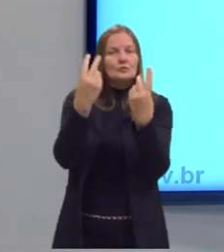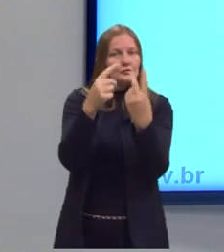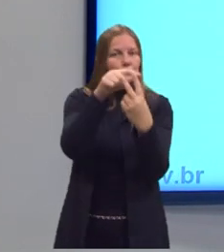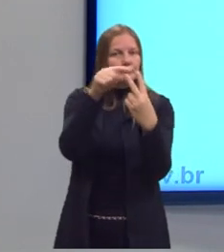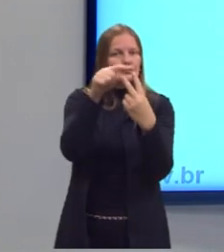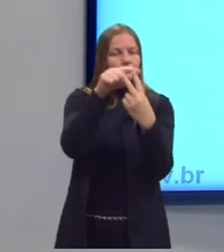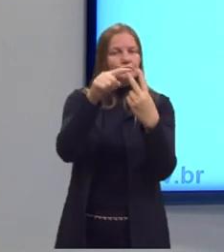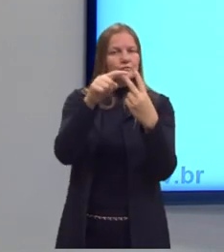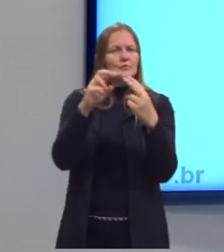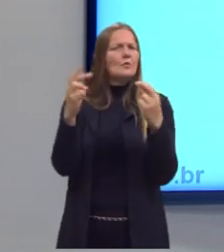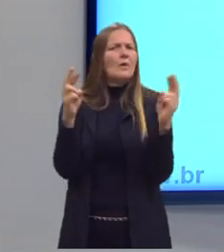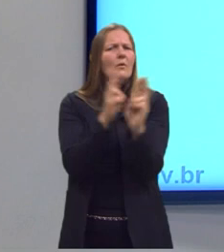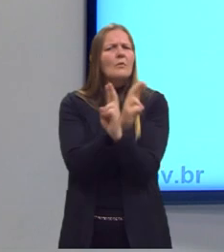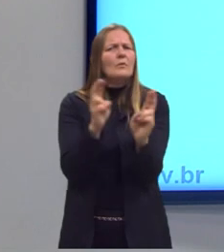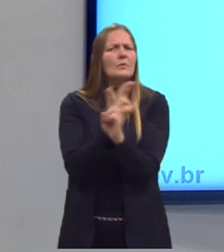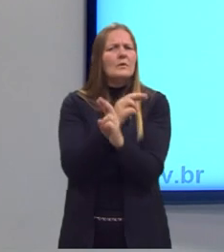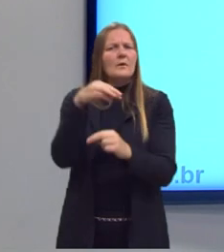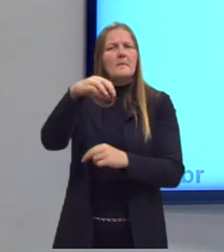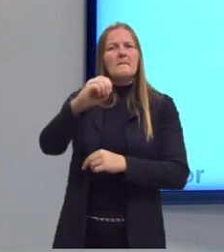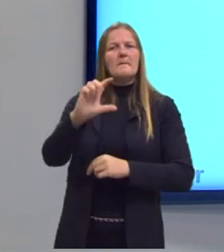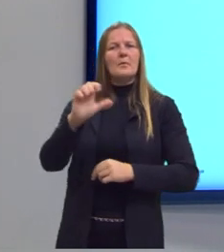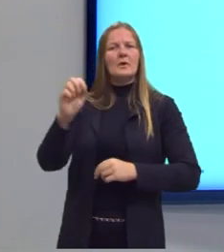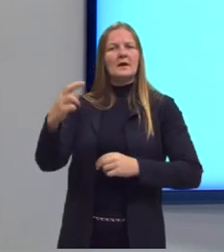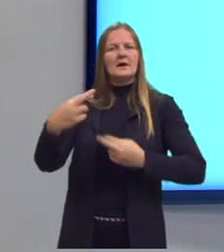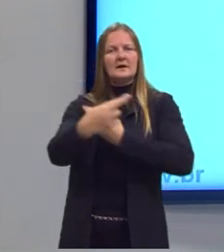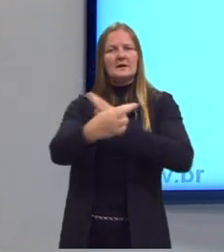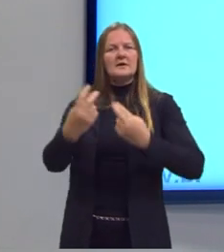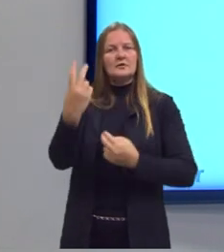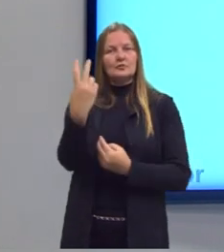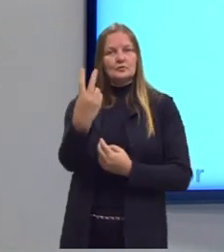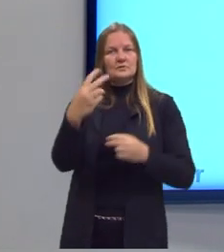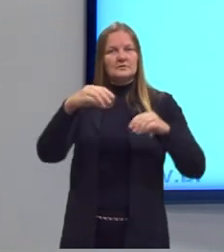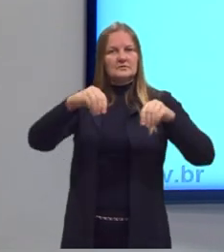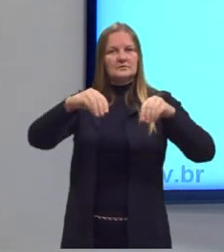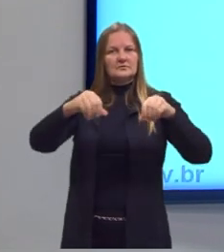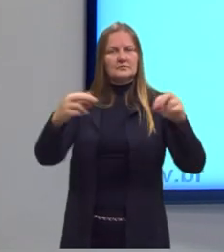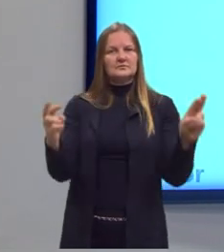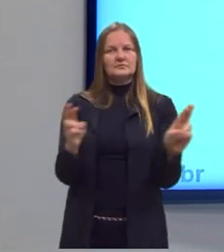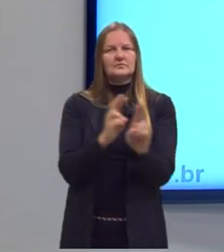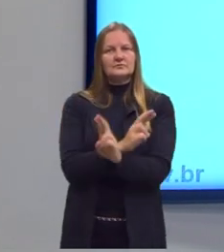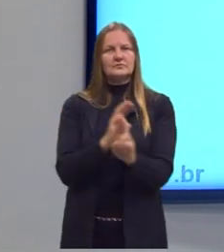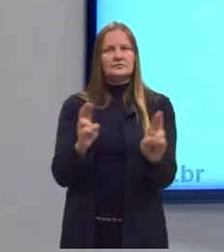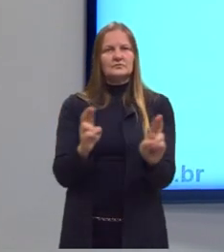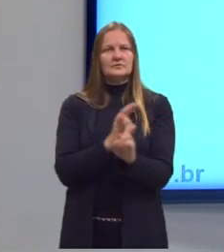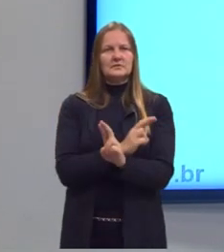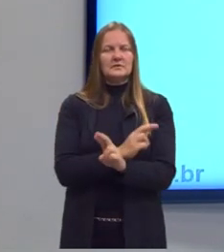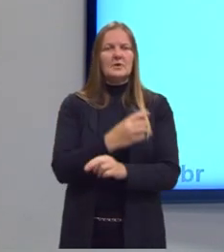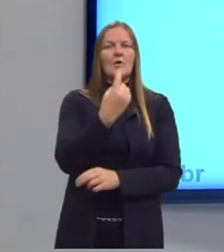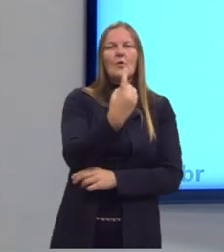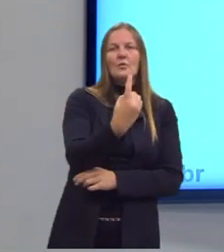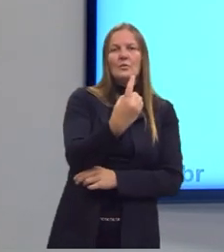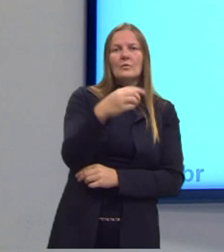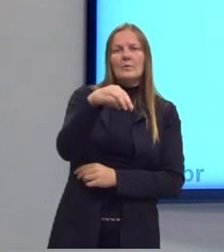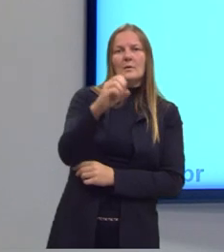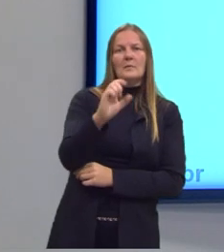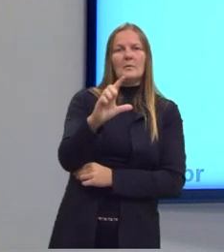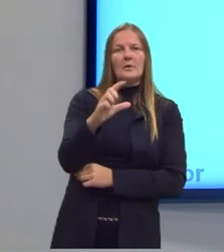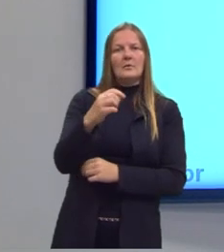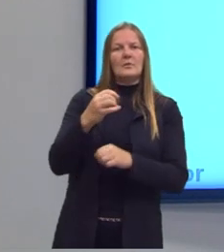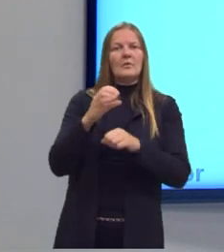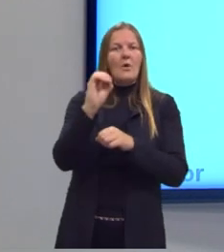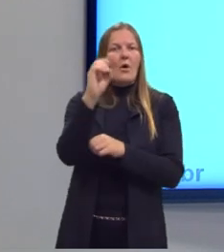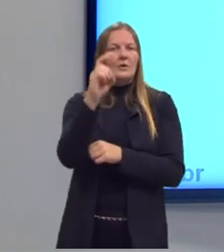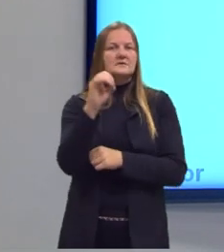Então, qual é a relação molar entre essas duas substâncias? Um mol do óxido de ferro forma